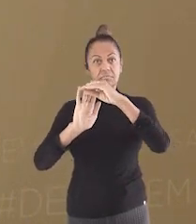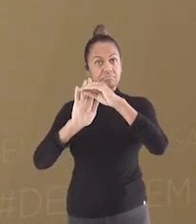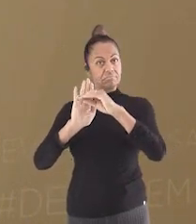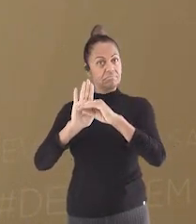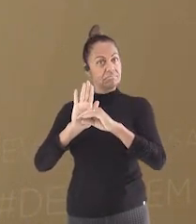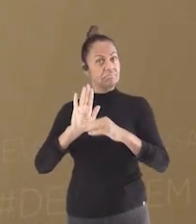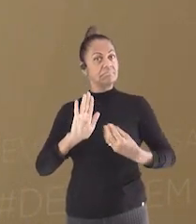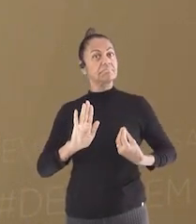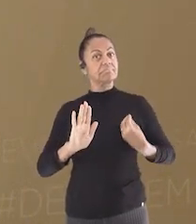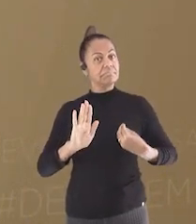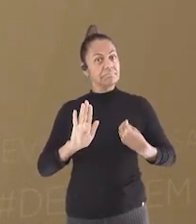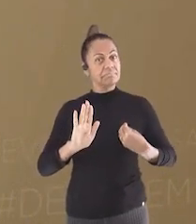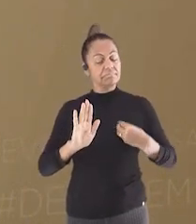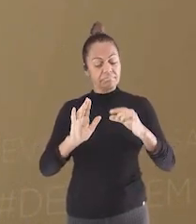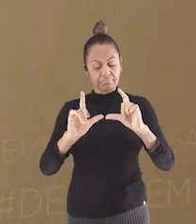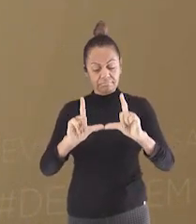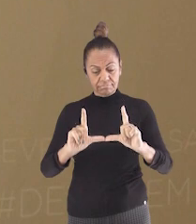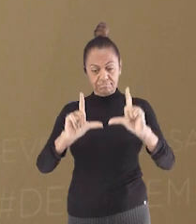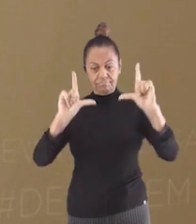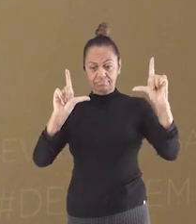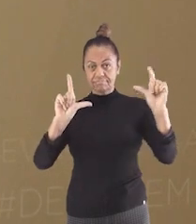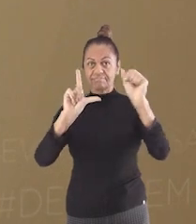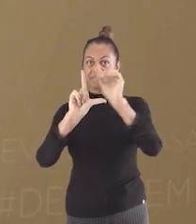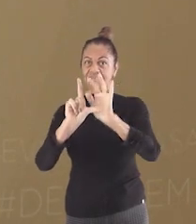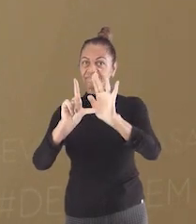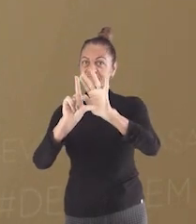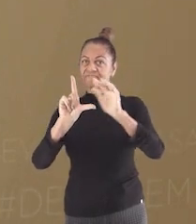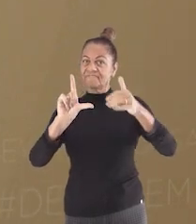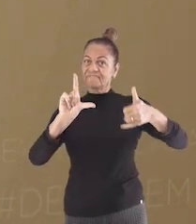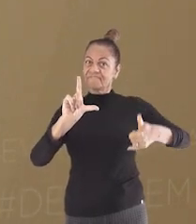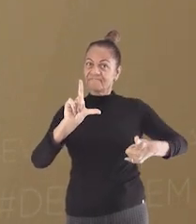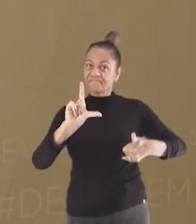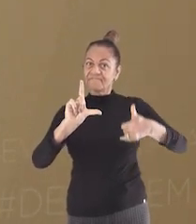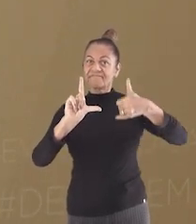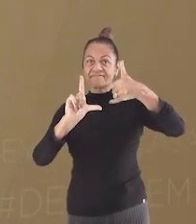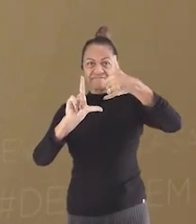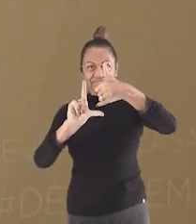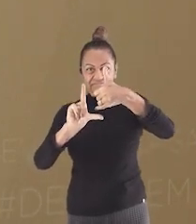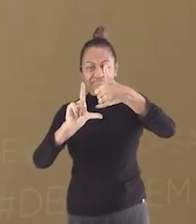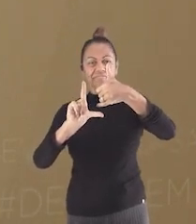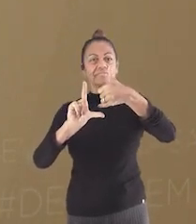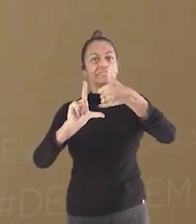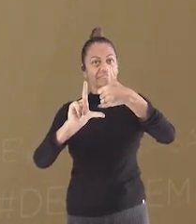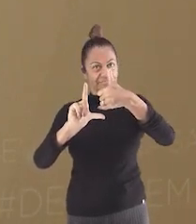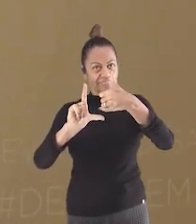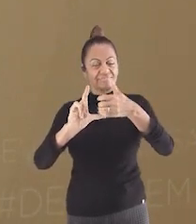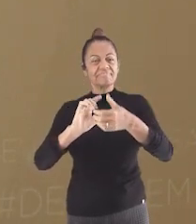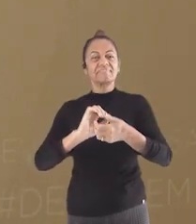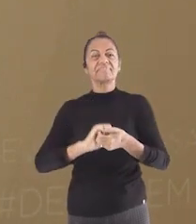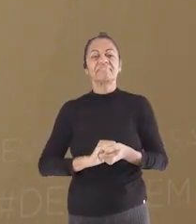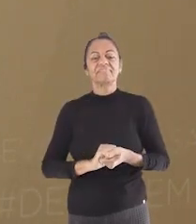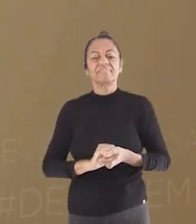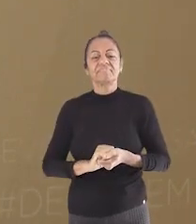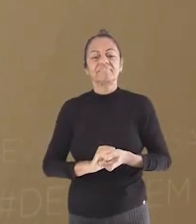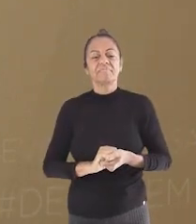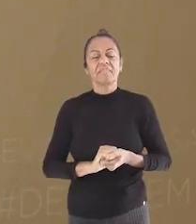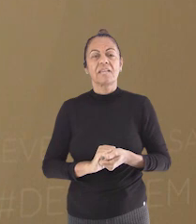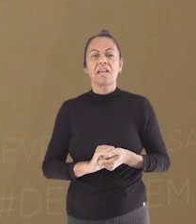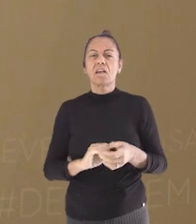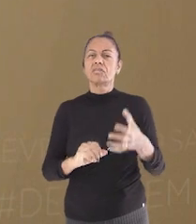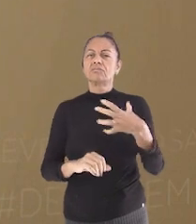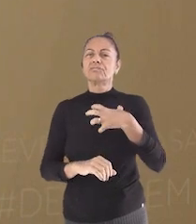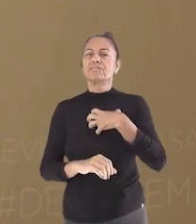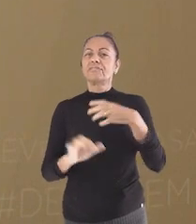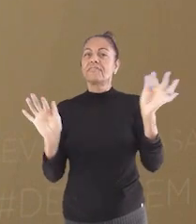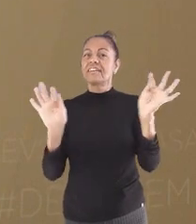isso direitinho. Mas antes, se você ainda não registrou a sua presença, faça isso agora. Aponte a